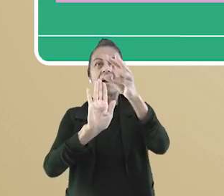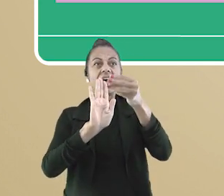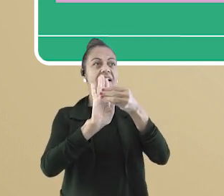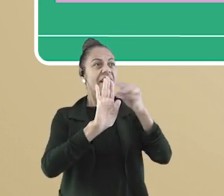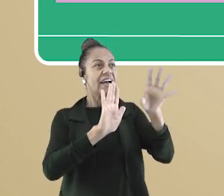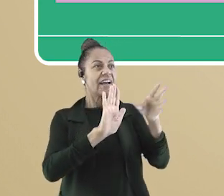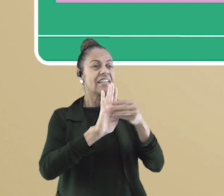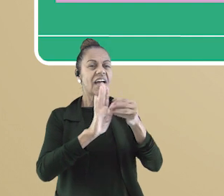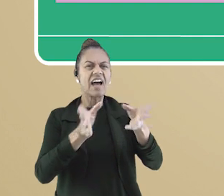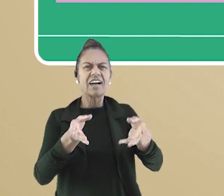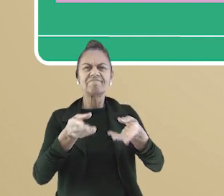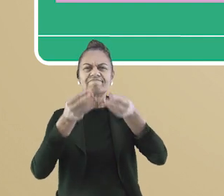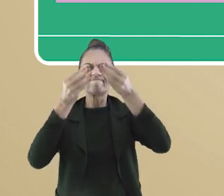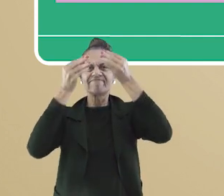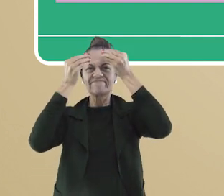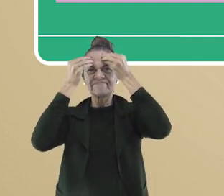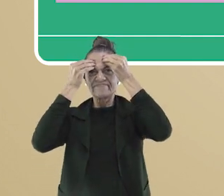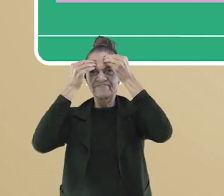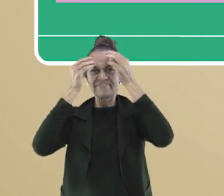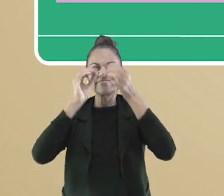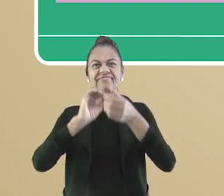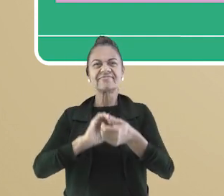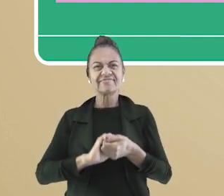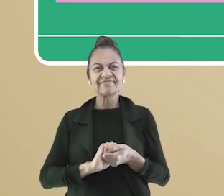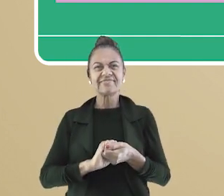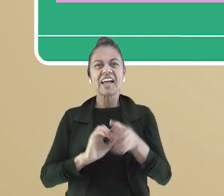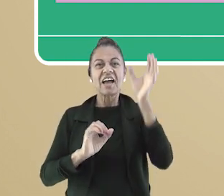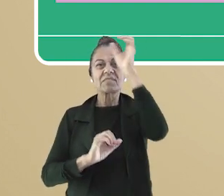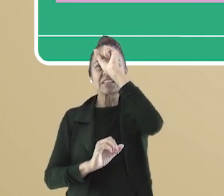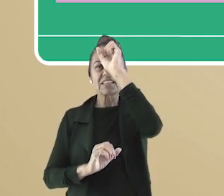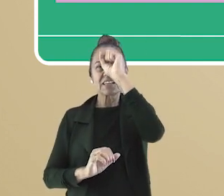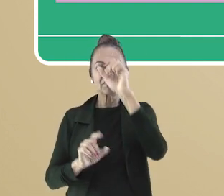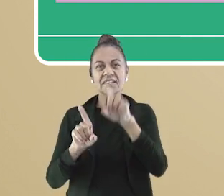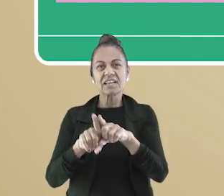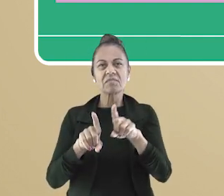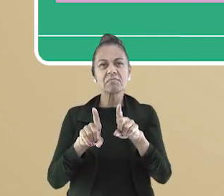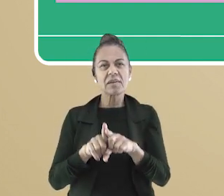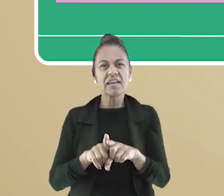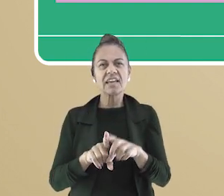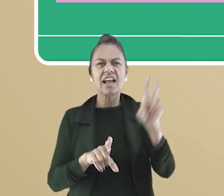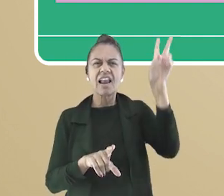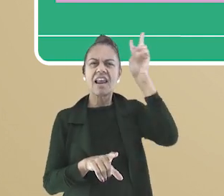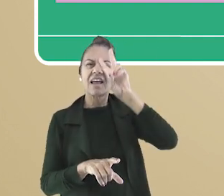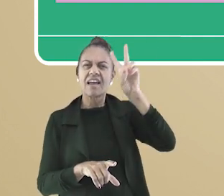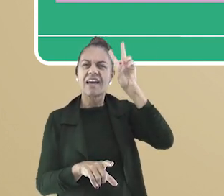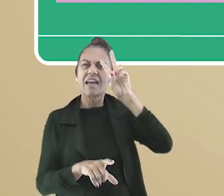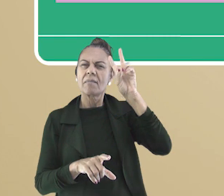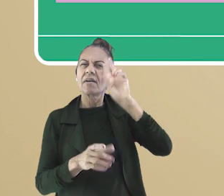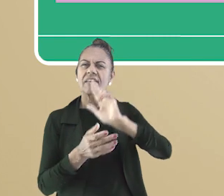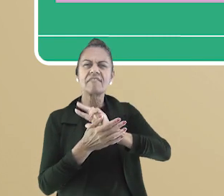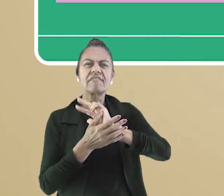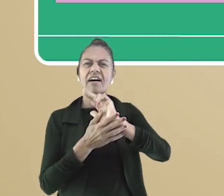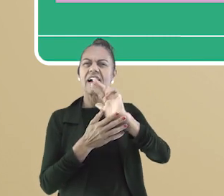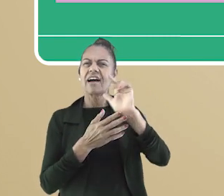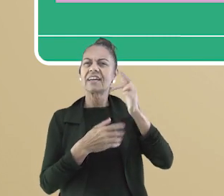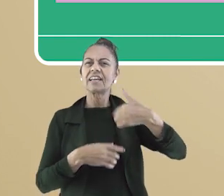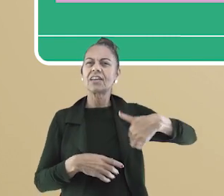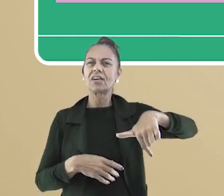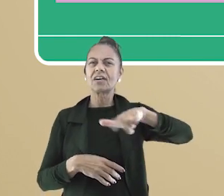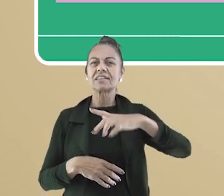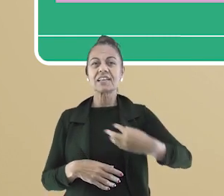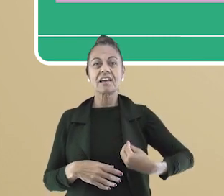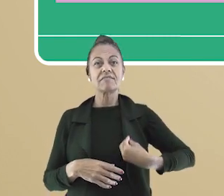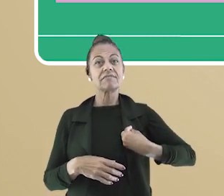alguns símbolos que estão registrados na nossa memória. Ainda aprendemos também que a compreensão das